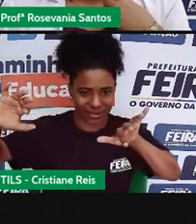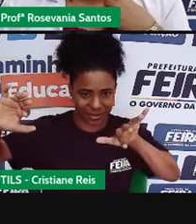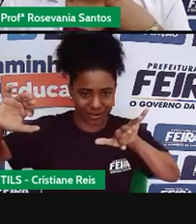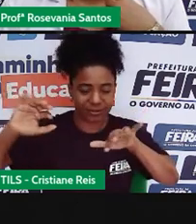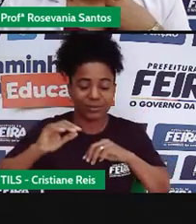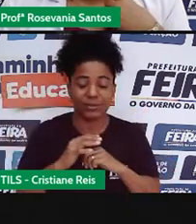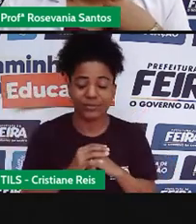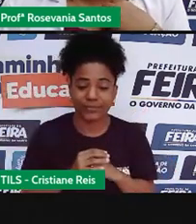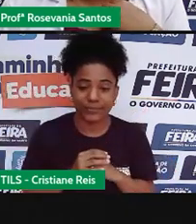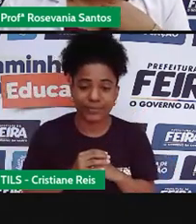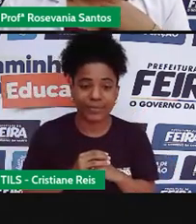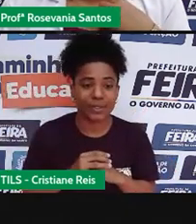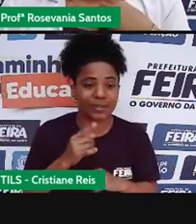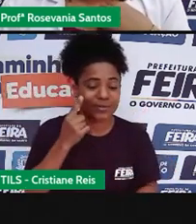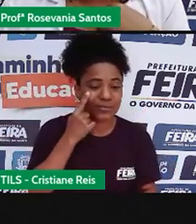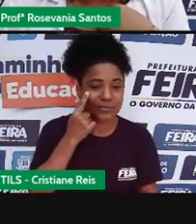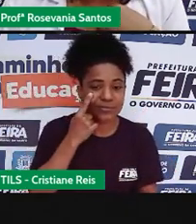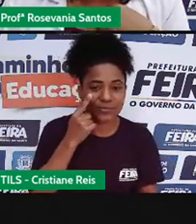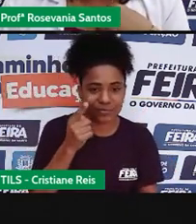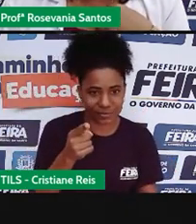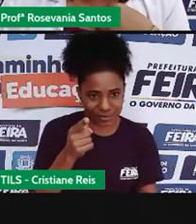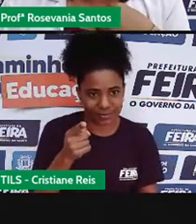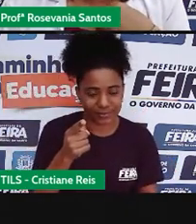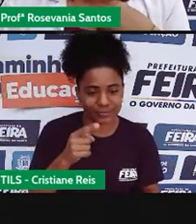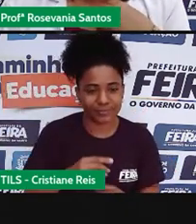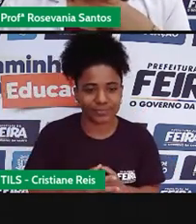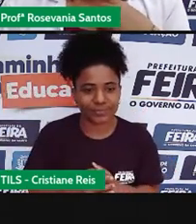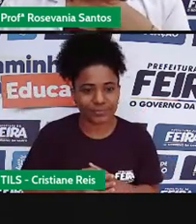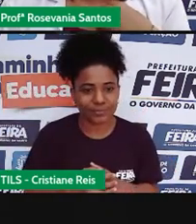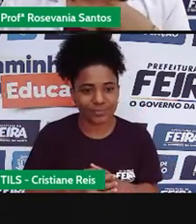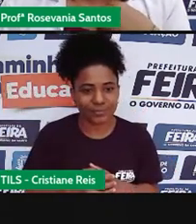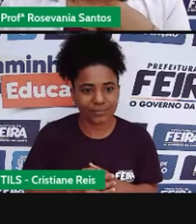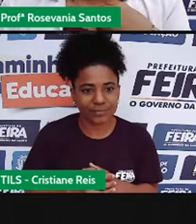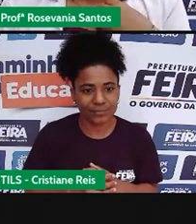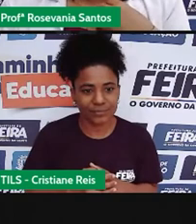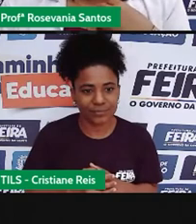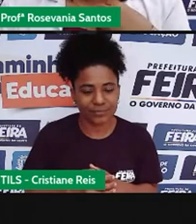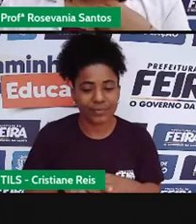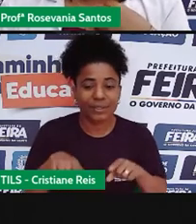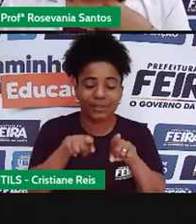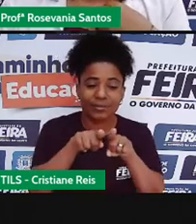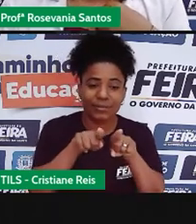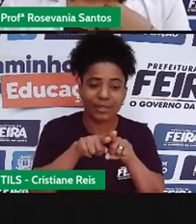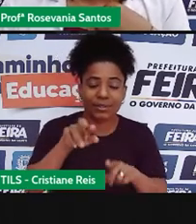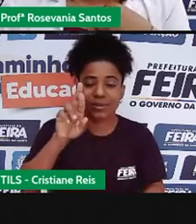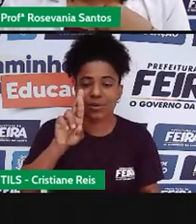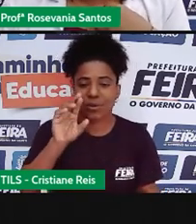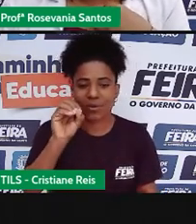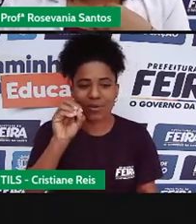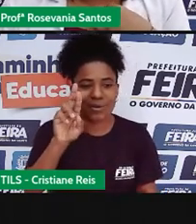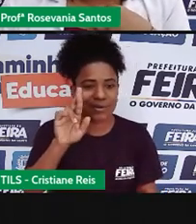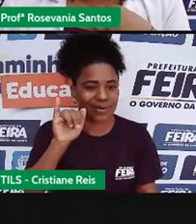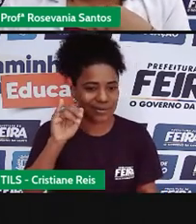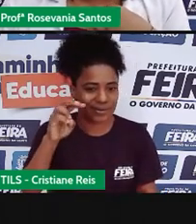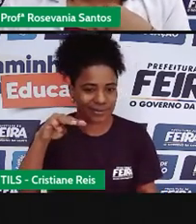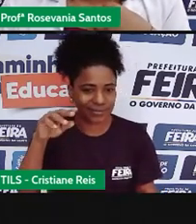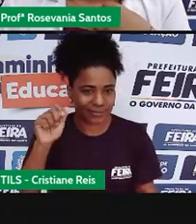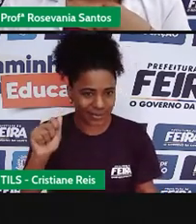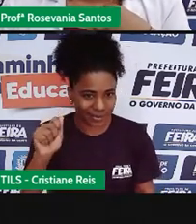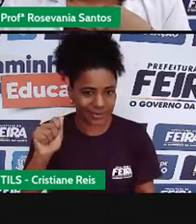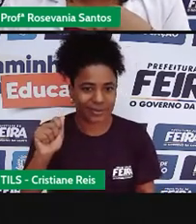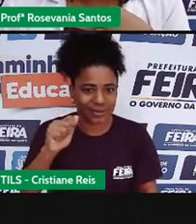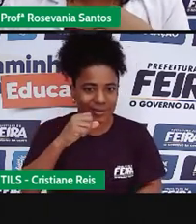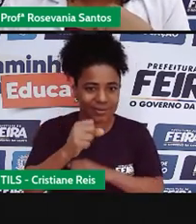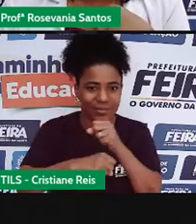no caso Rondônia, já em 88, deixou, né, de ser. Roraima, né, deixou em 88,